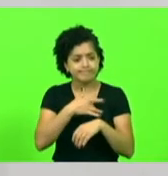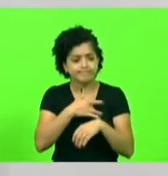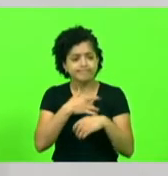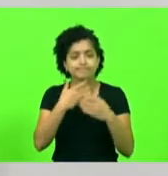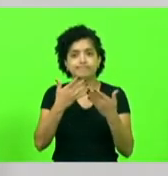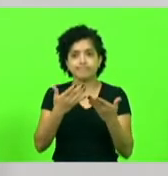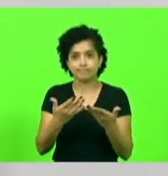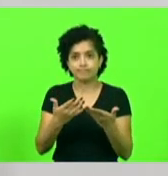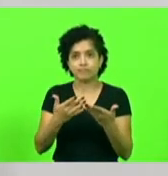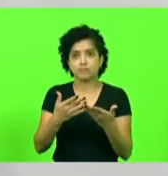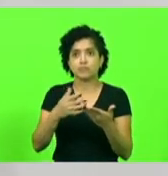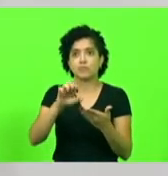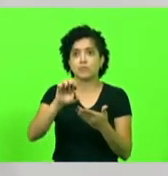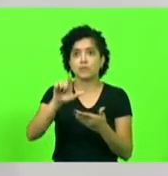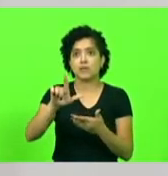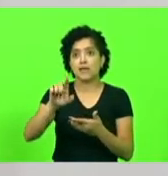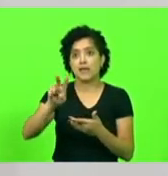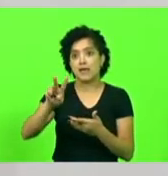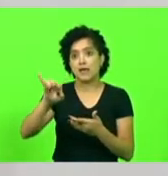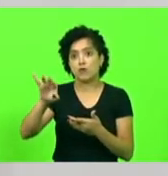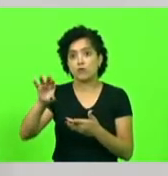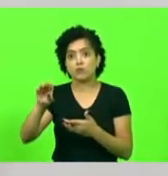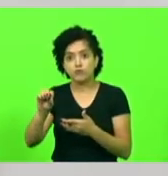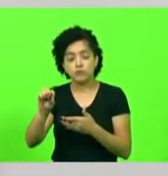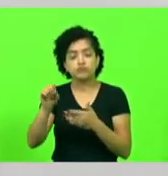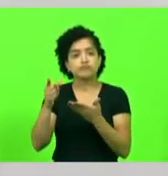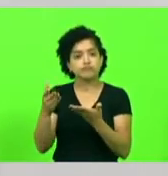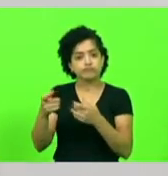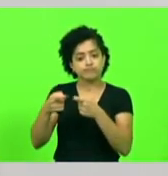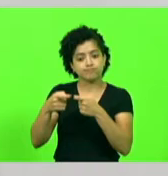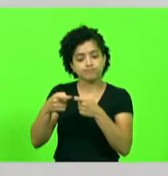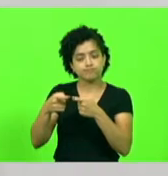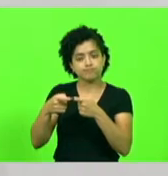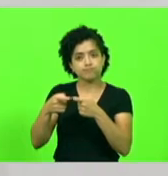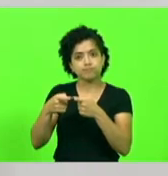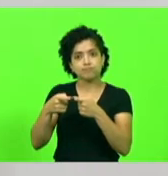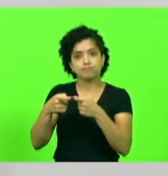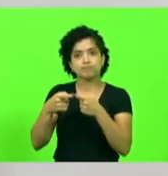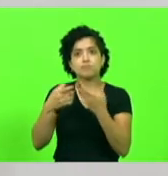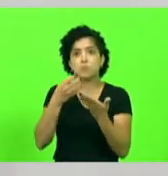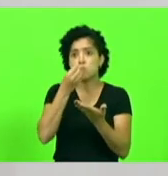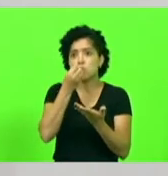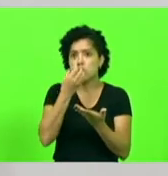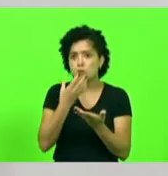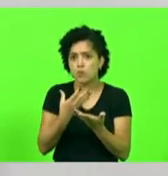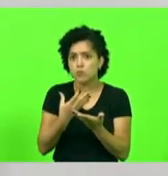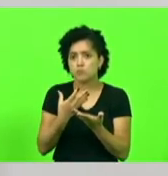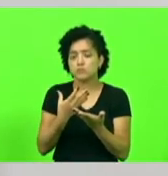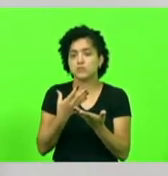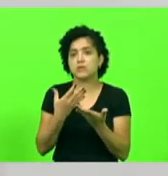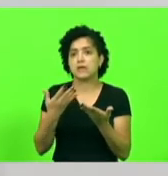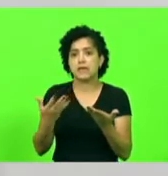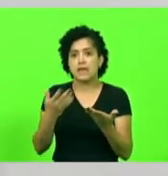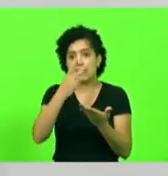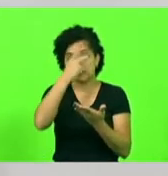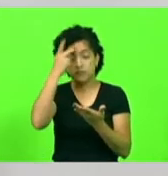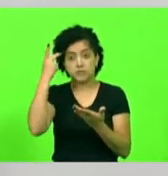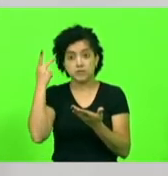doutor Elvion, fez, é algo inimaginável. As pessoas